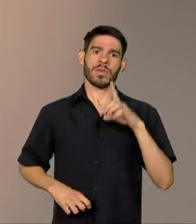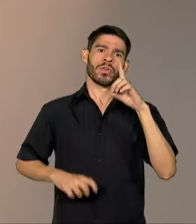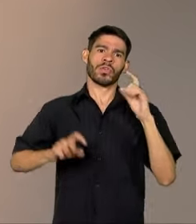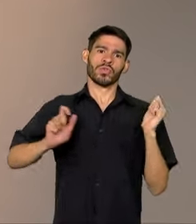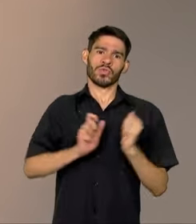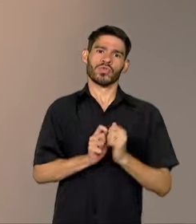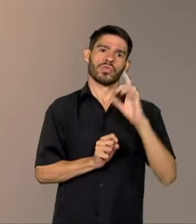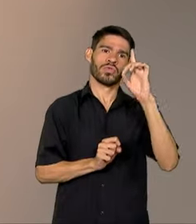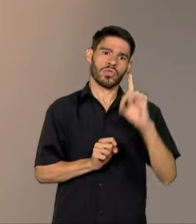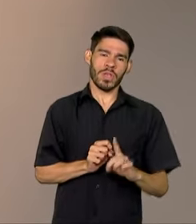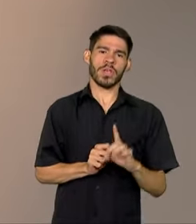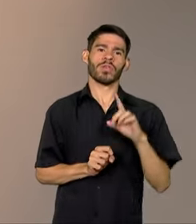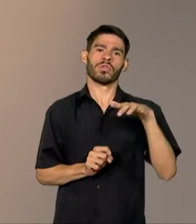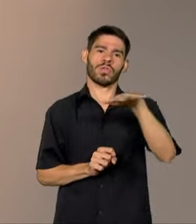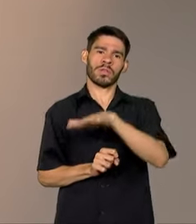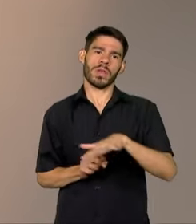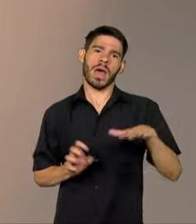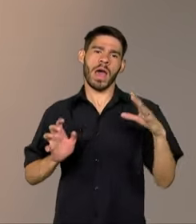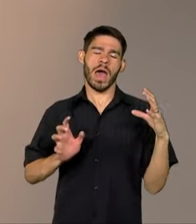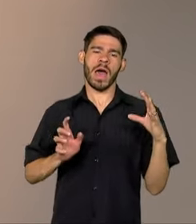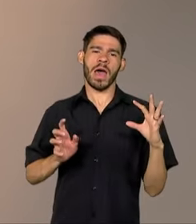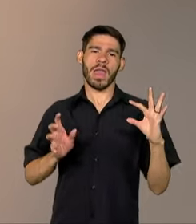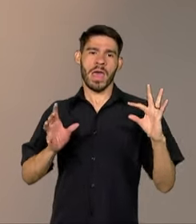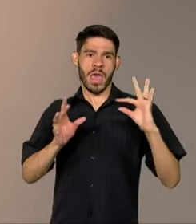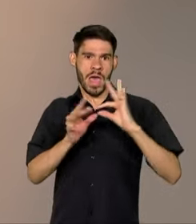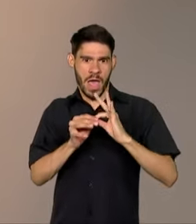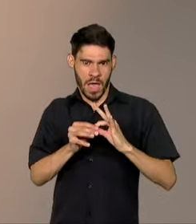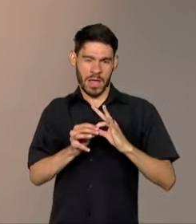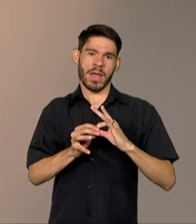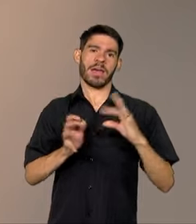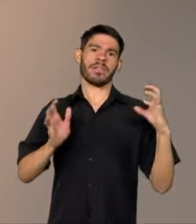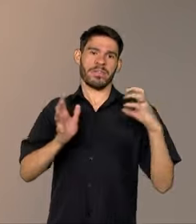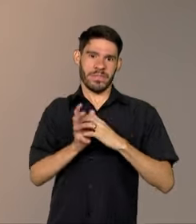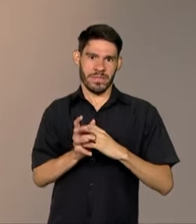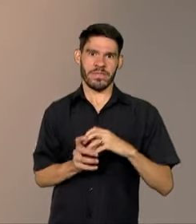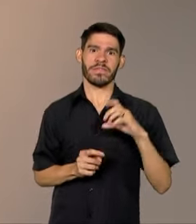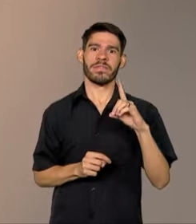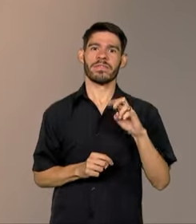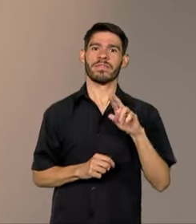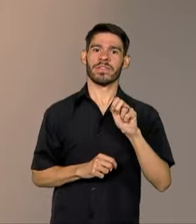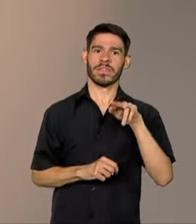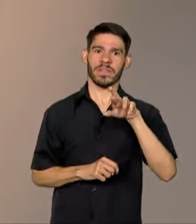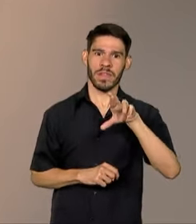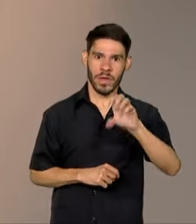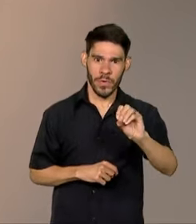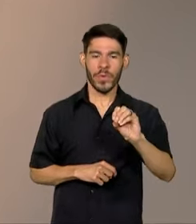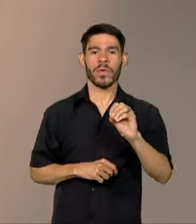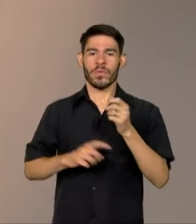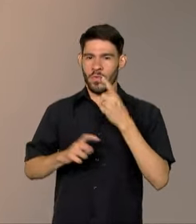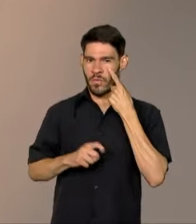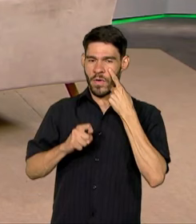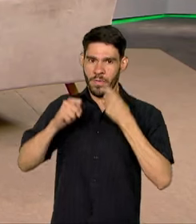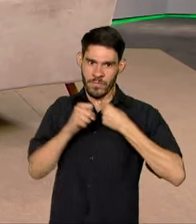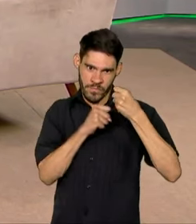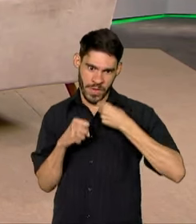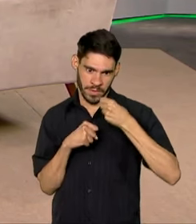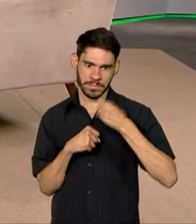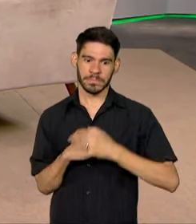diretor do departamento de HIV AIDS do Ministério da Saúde, Draurio Barreira. Vamos conferir a entrevista.